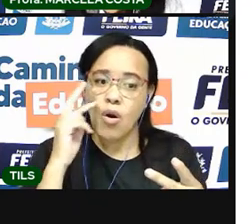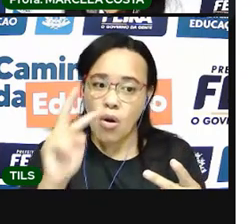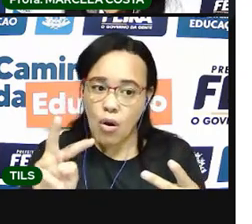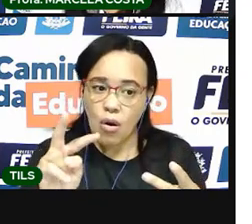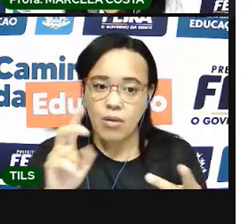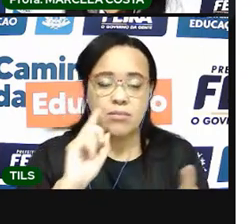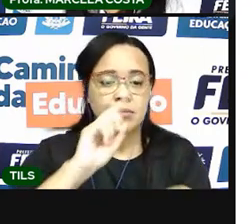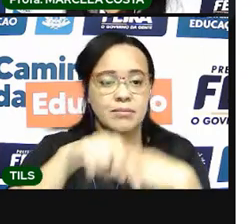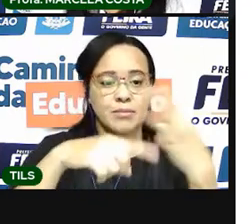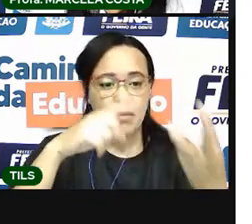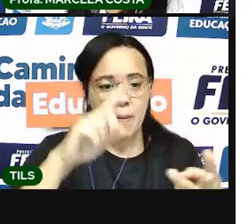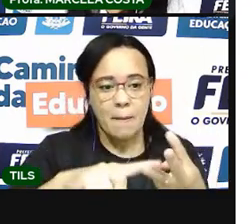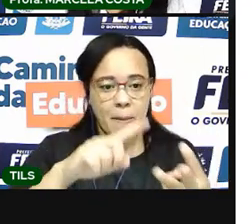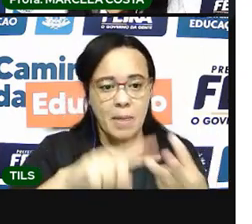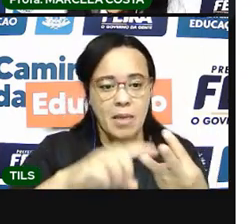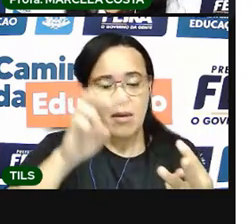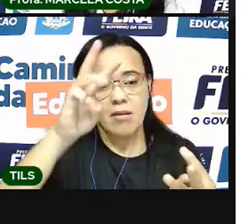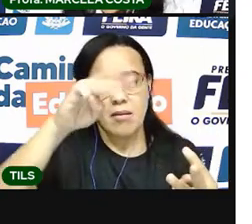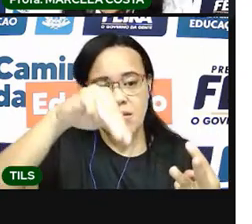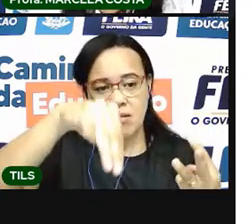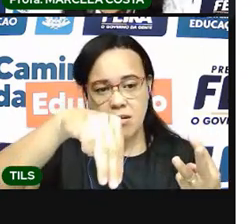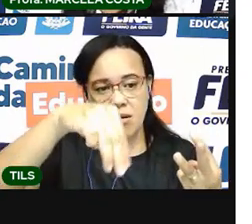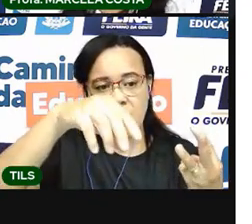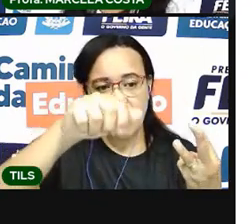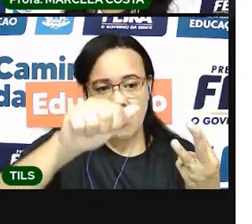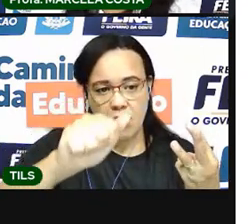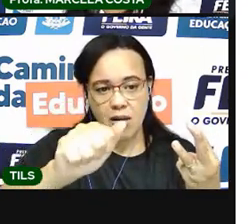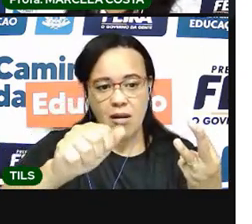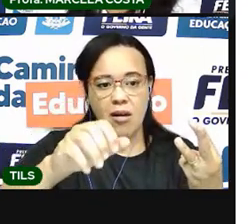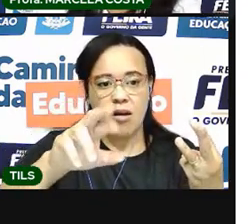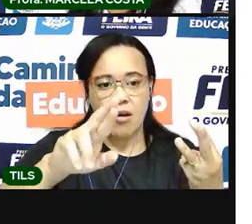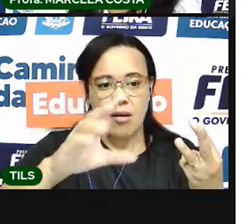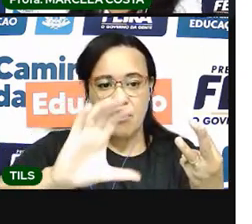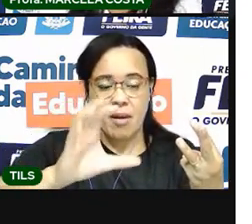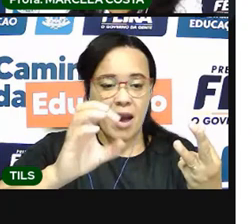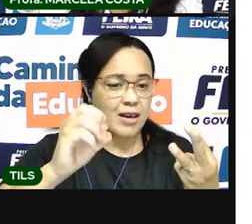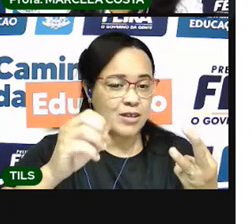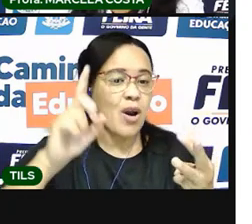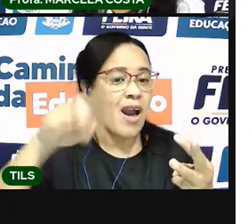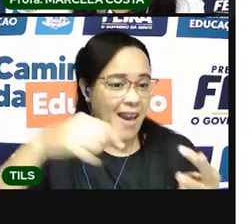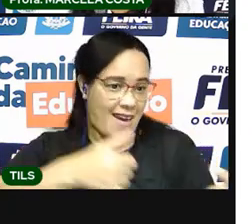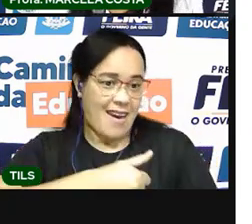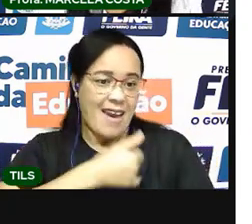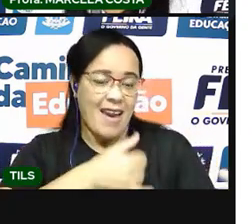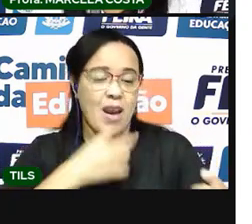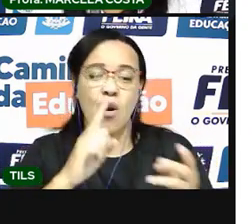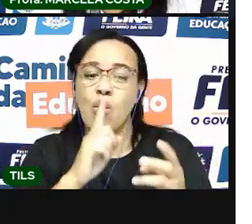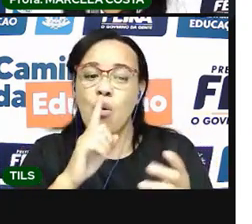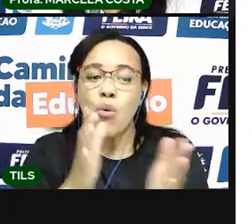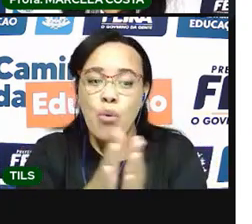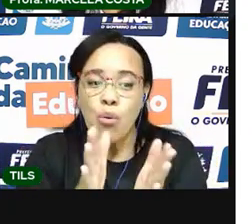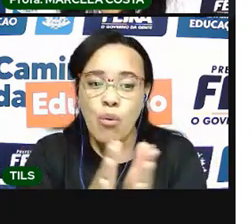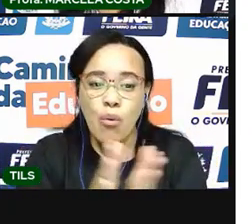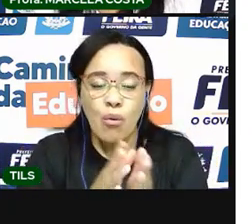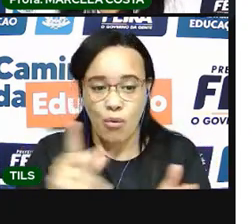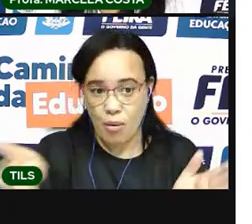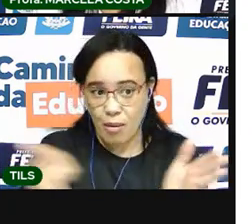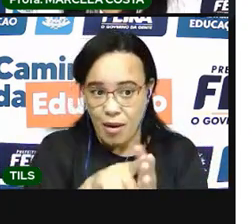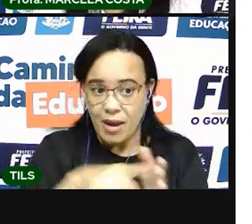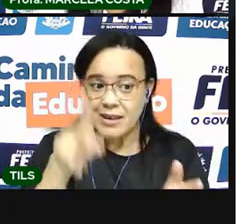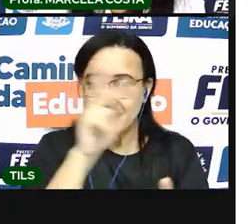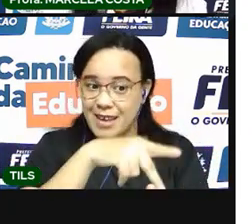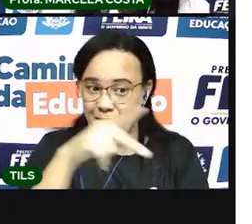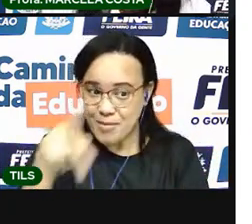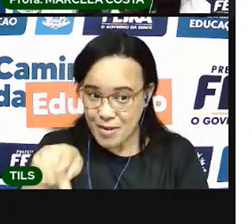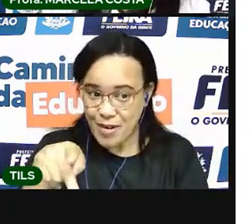Depois em março. E por acaso, é o mês do meu aniversário. Quando eu falar qual o